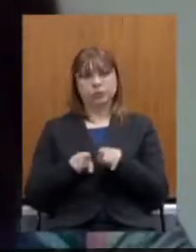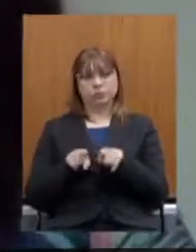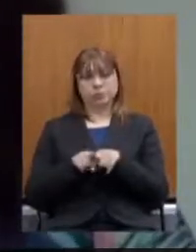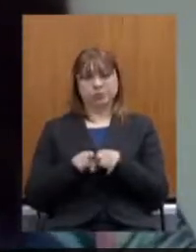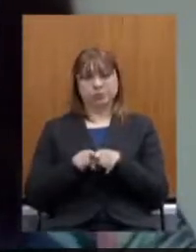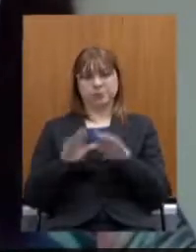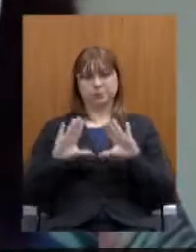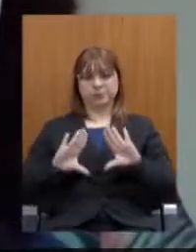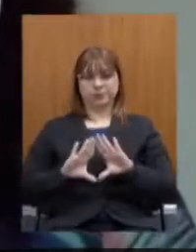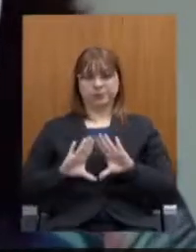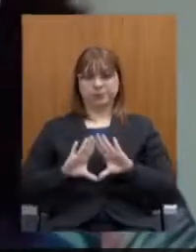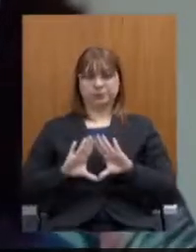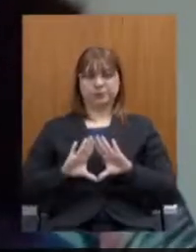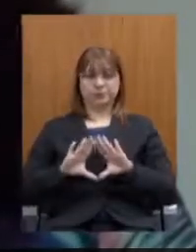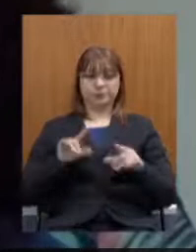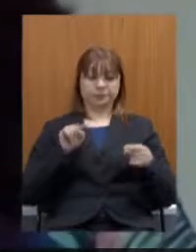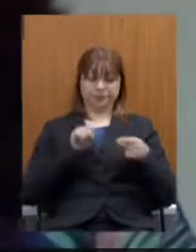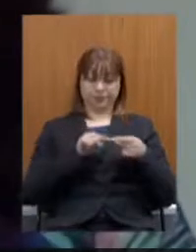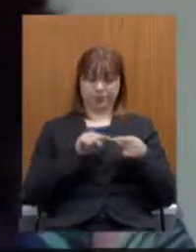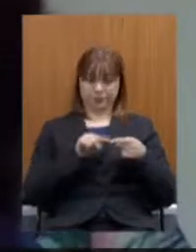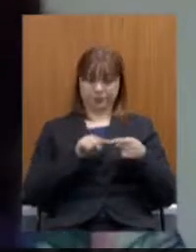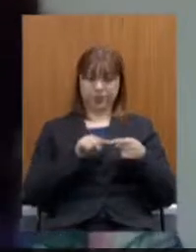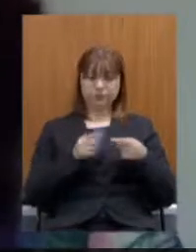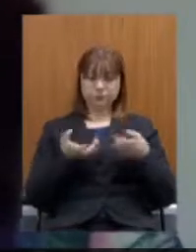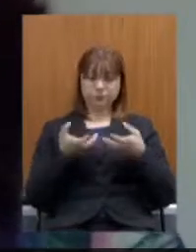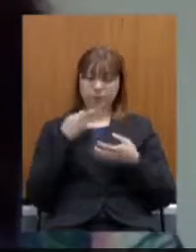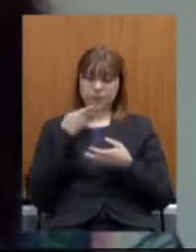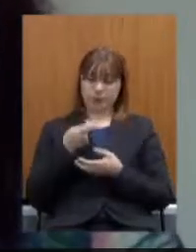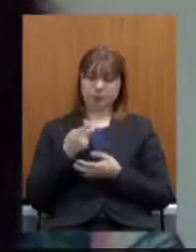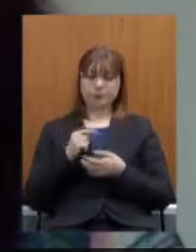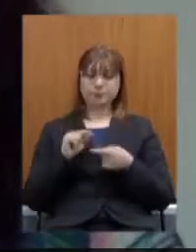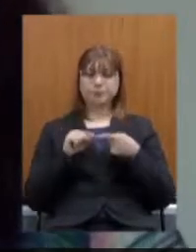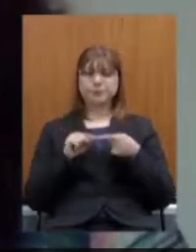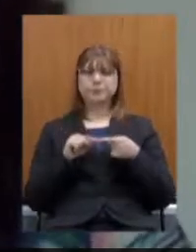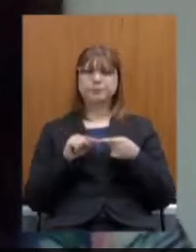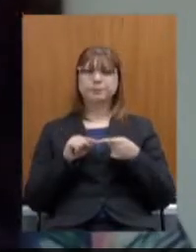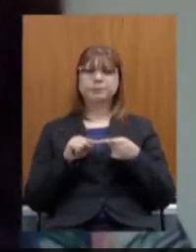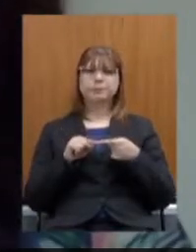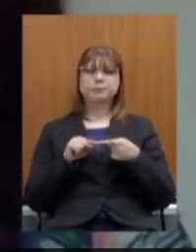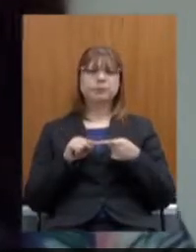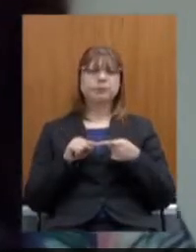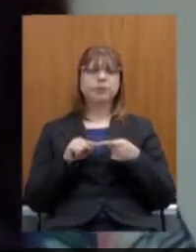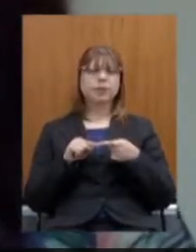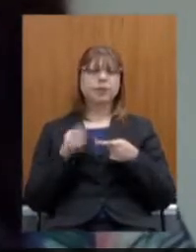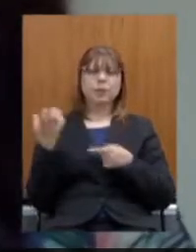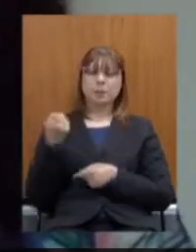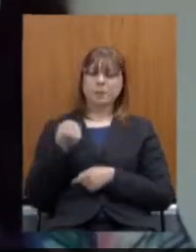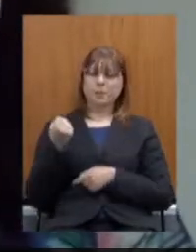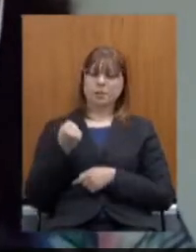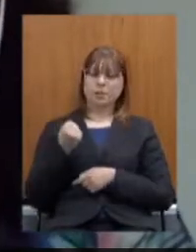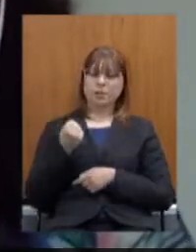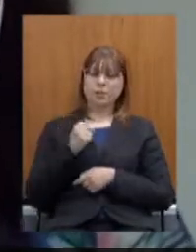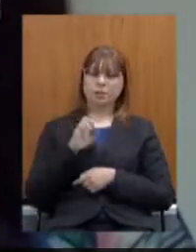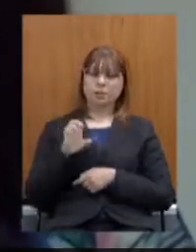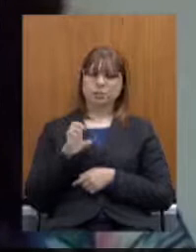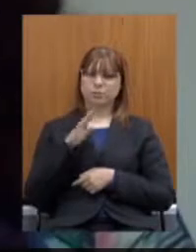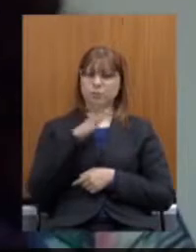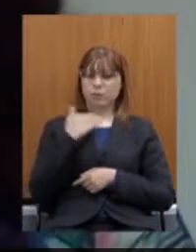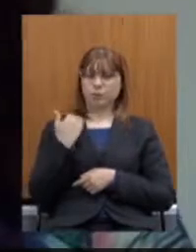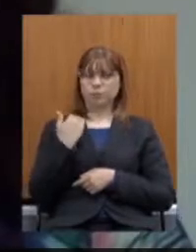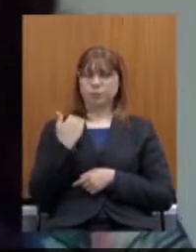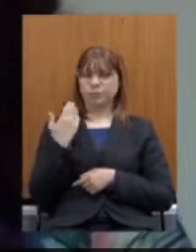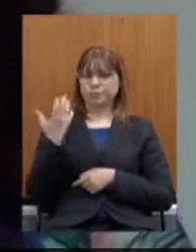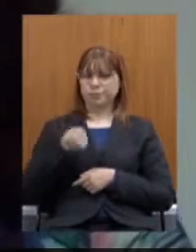O primeiro ponto de mérito que quero tratar é a pensão por morte. A pensão